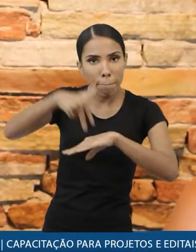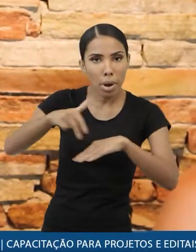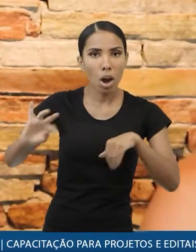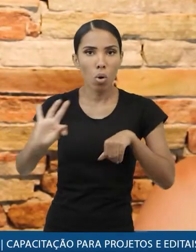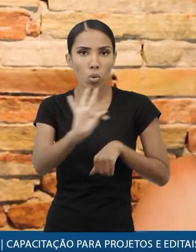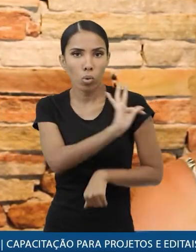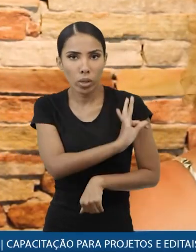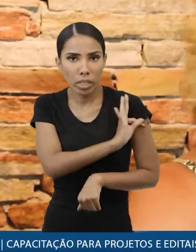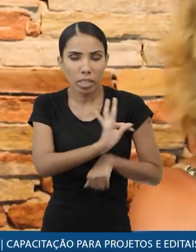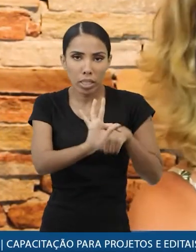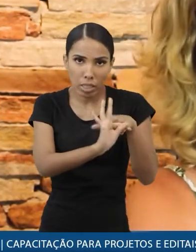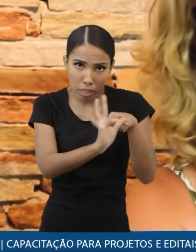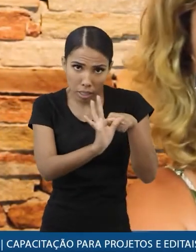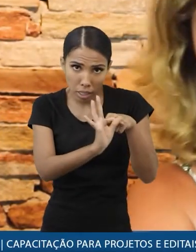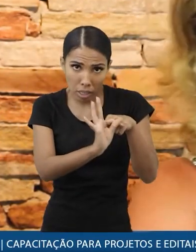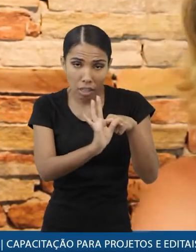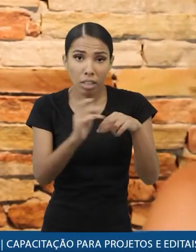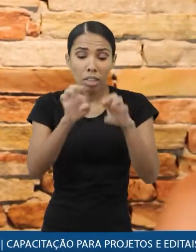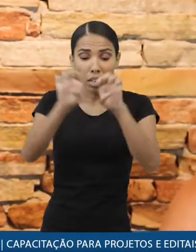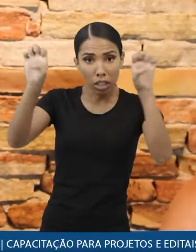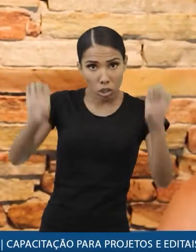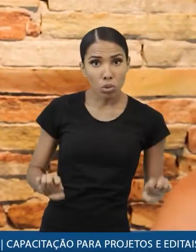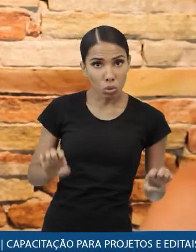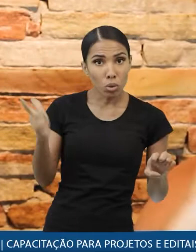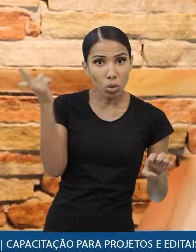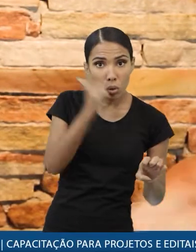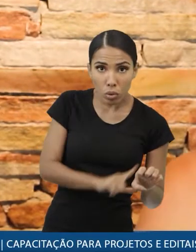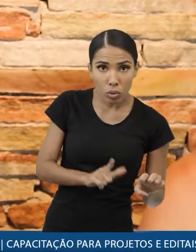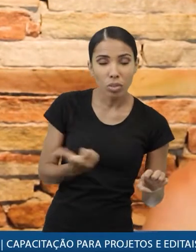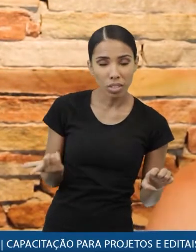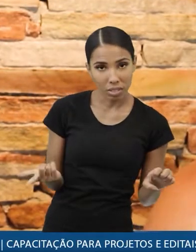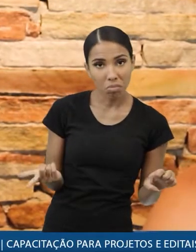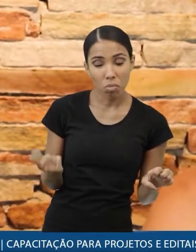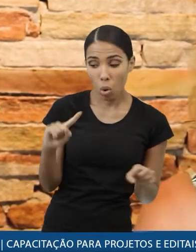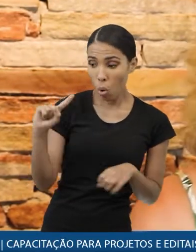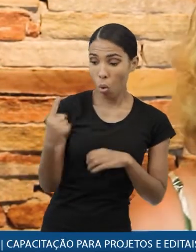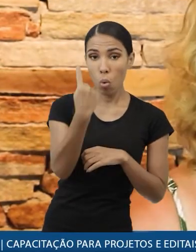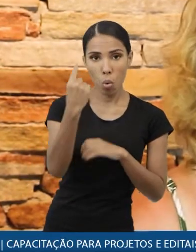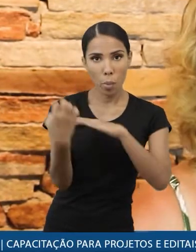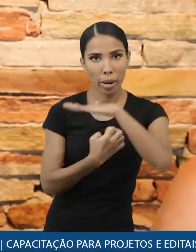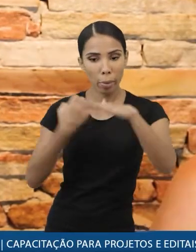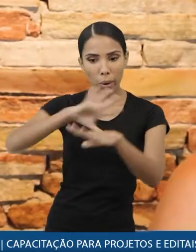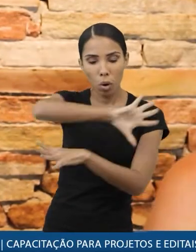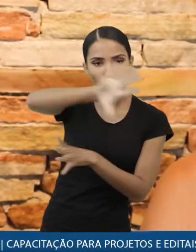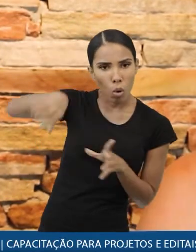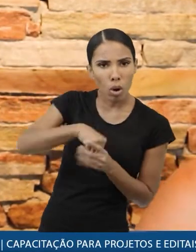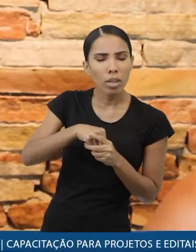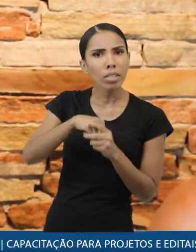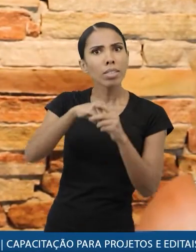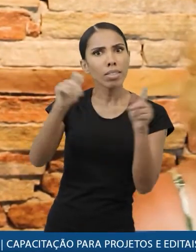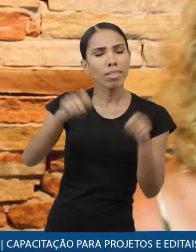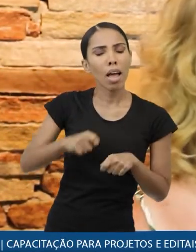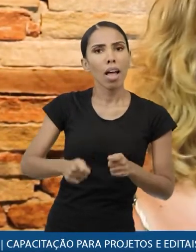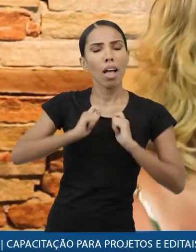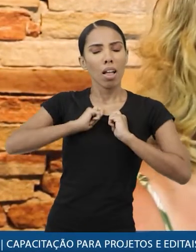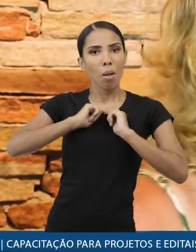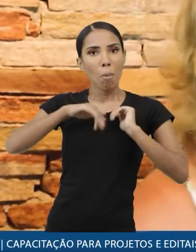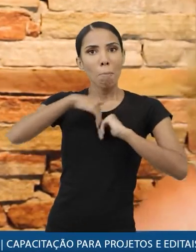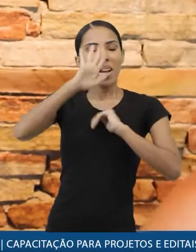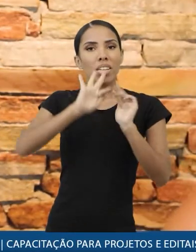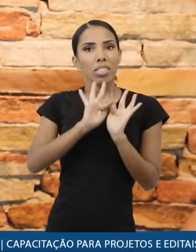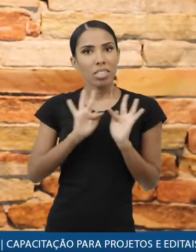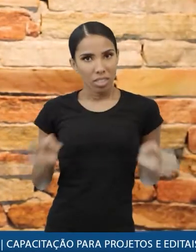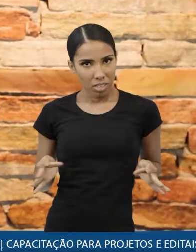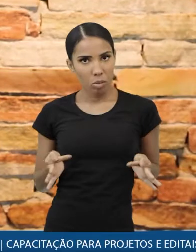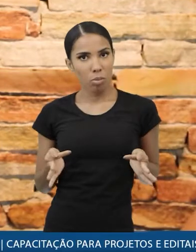técnico e aí às vezes a rubrica de infraestrutura pode ser atendida por uma única empresa isso simplifica um pouco a